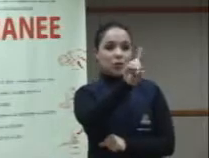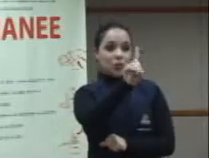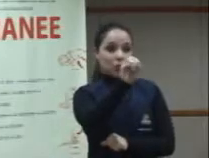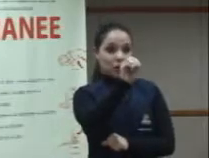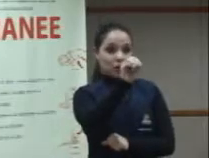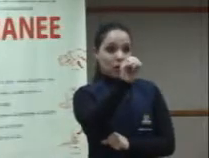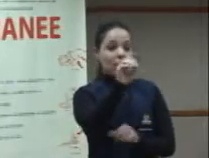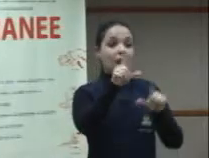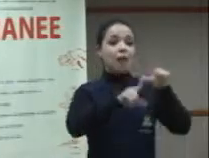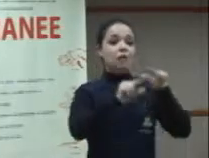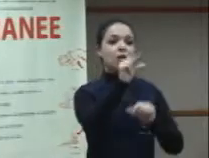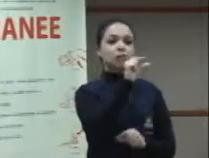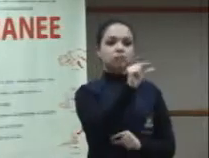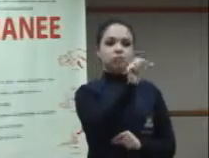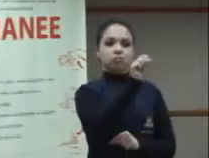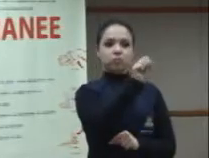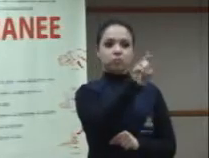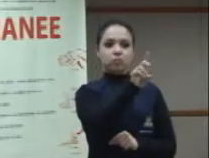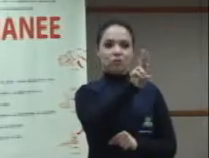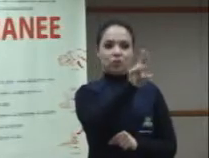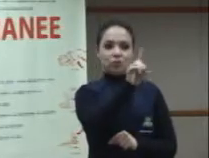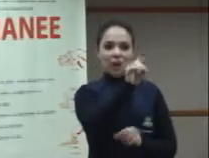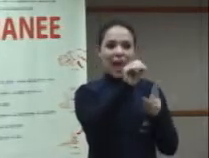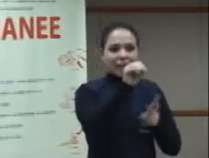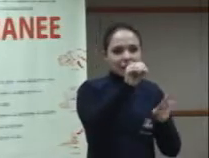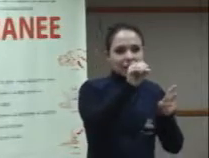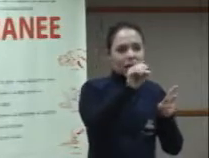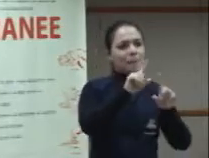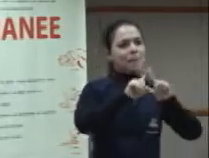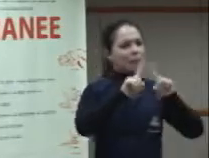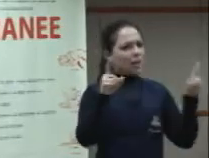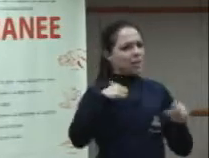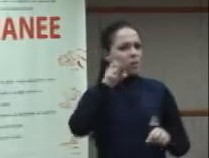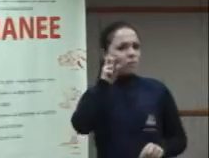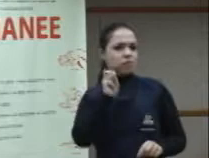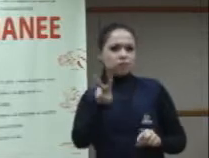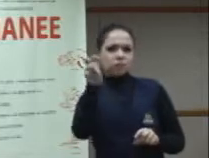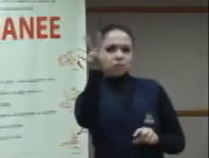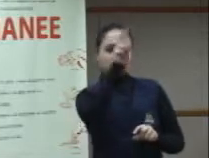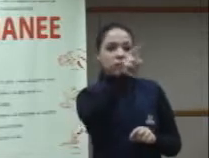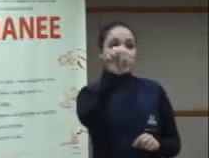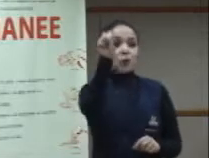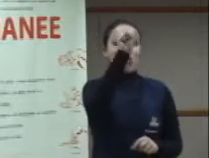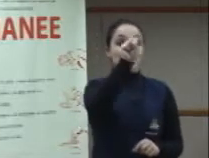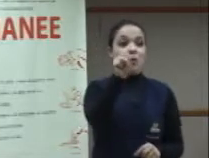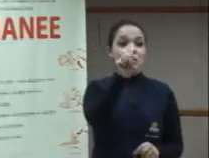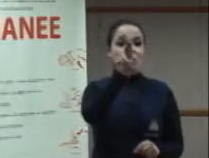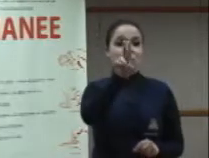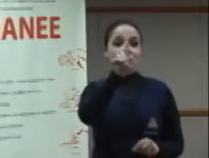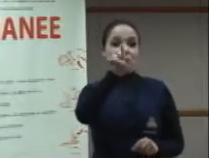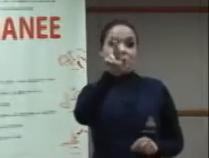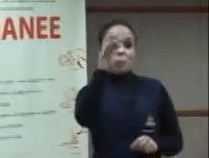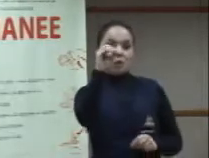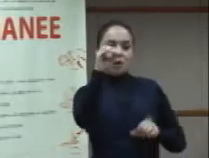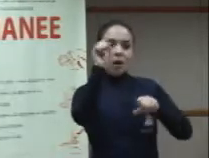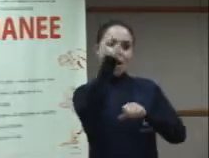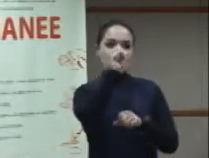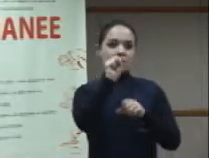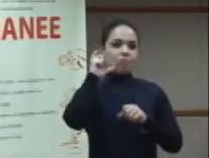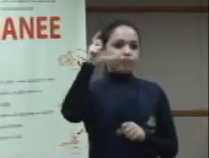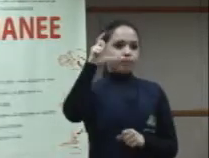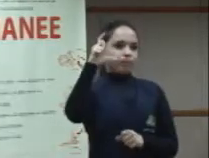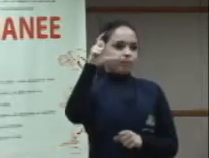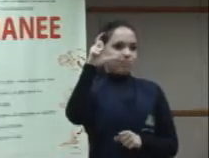minúsculo e agora em alguns lugares principalmente em Porto Alegre eles são chamados de surdo com S maiúsculo.